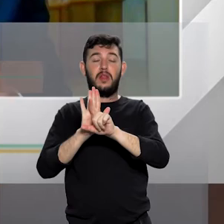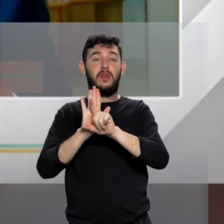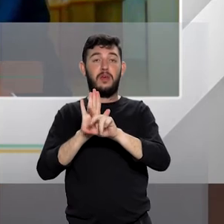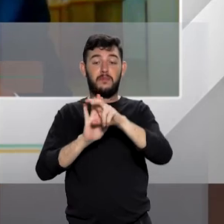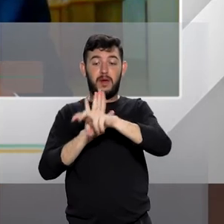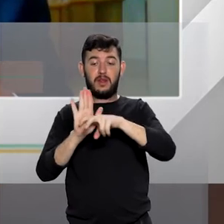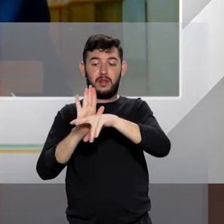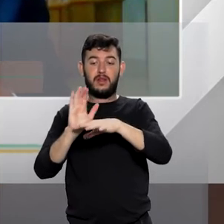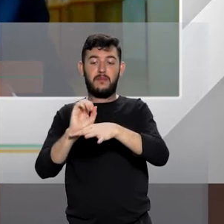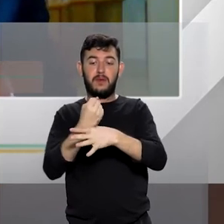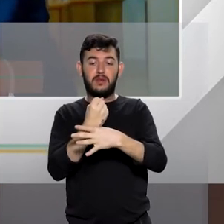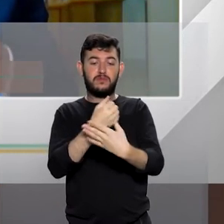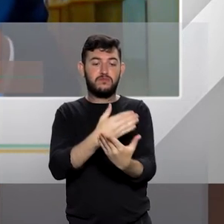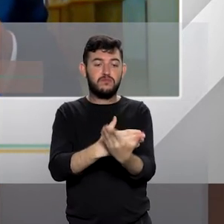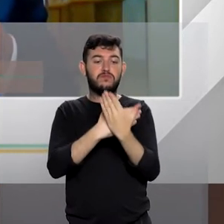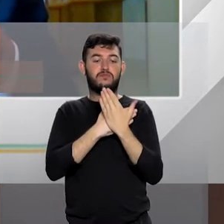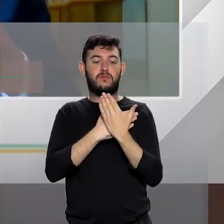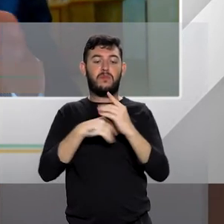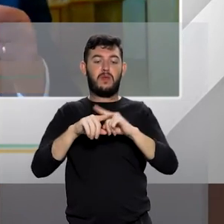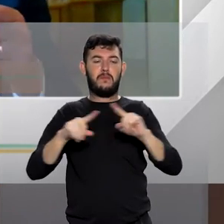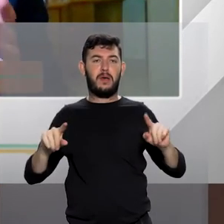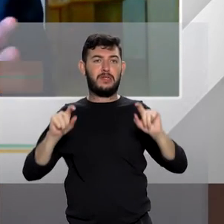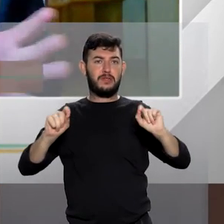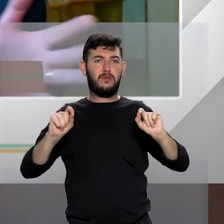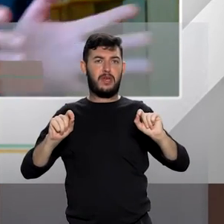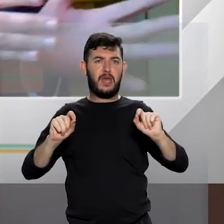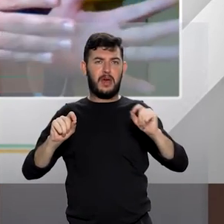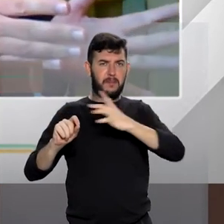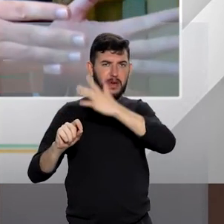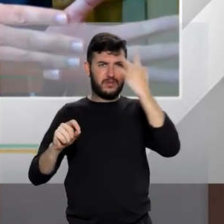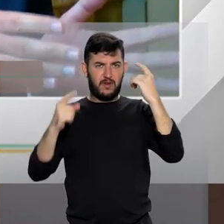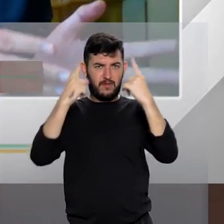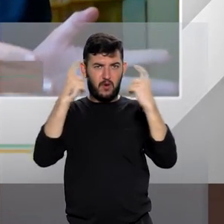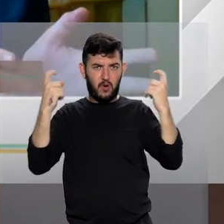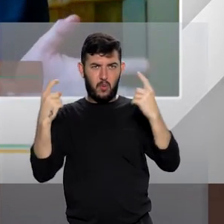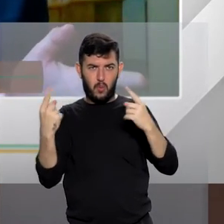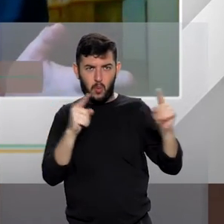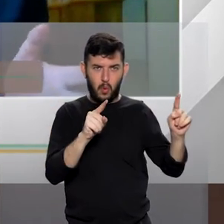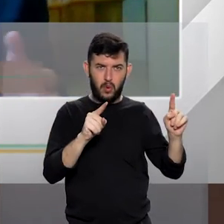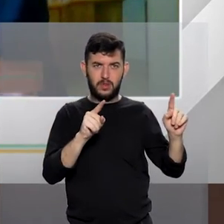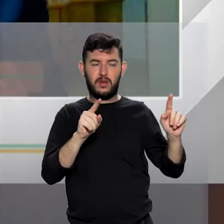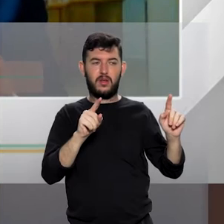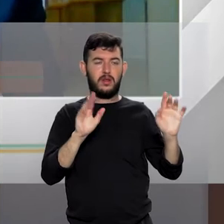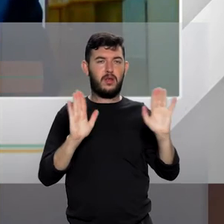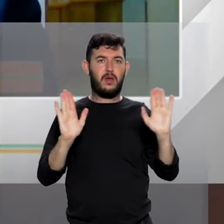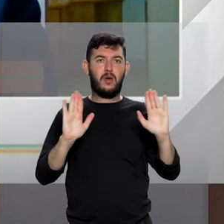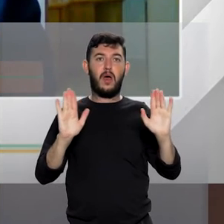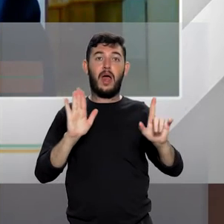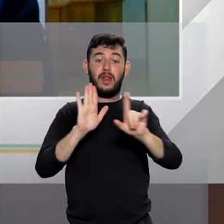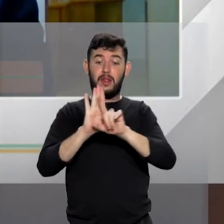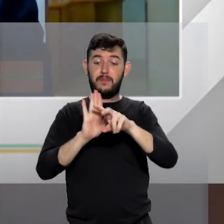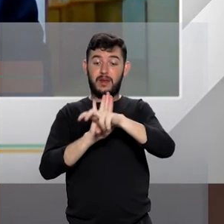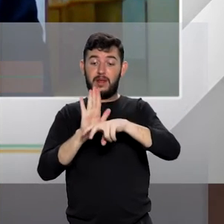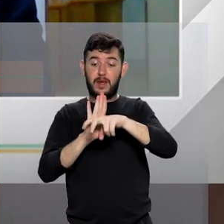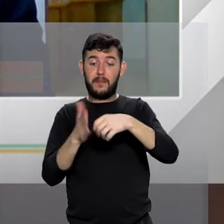Penha não é quem pratica a violência, e sim quem sofre a violência, isso está lá no artigo 4º da lei Maria da Penha, que são as condições especiais da